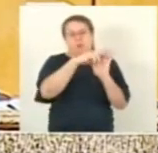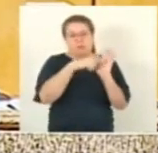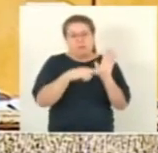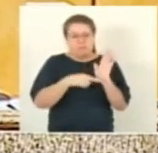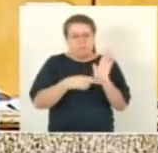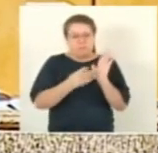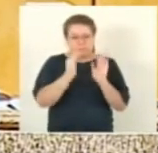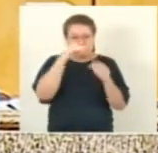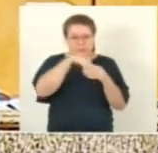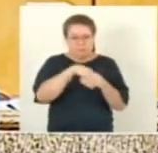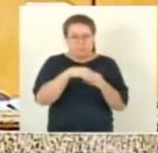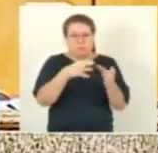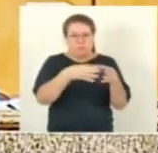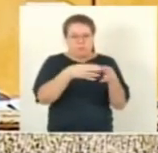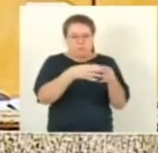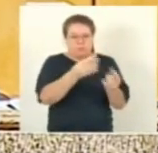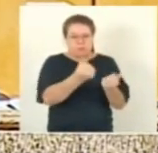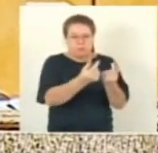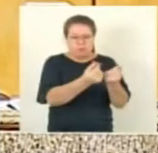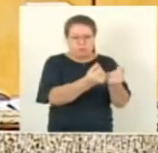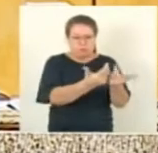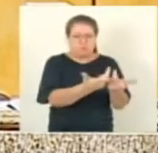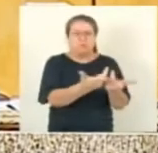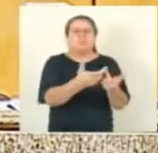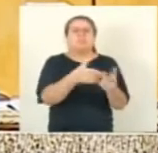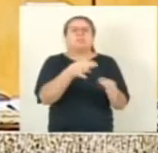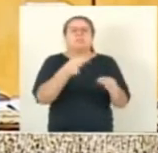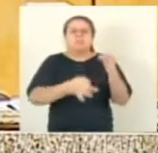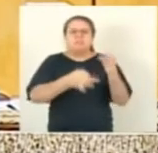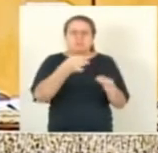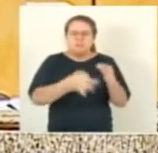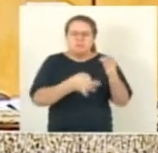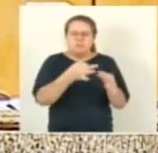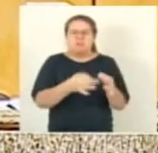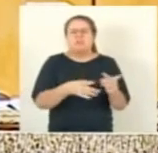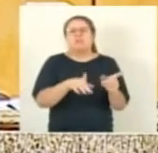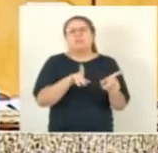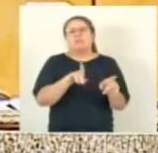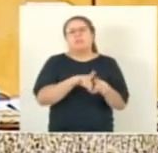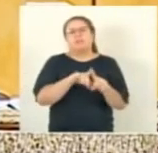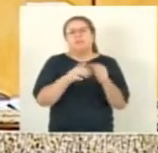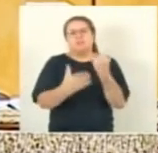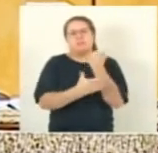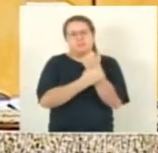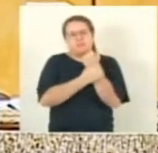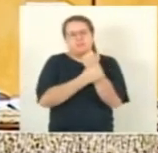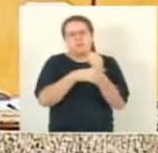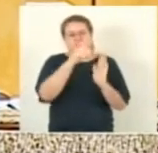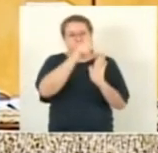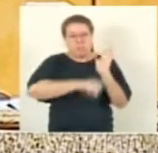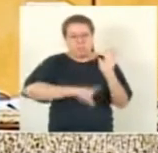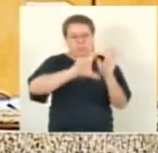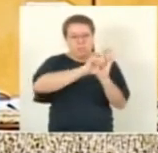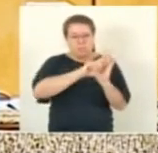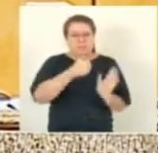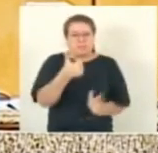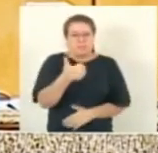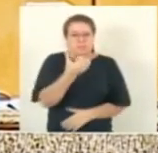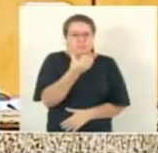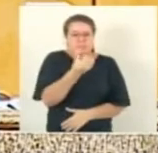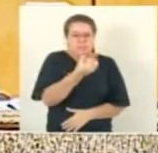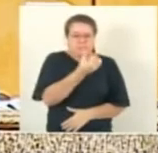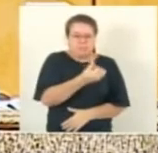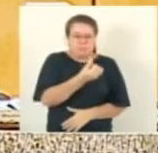as comissões de justiça, cidadania, segurança e de finanças. Projeto de lei 166 de